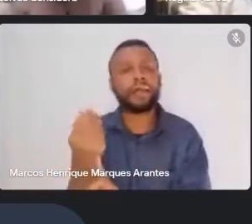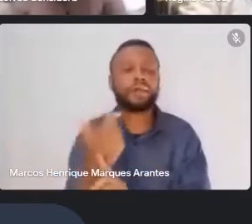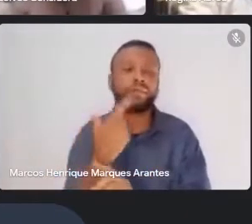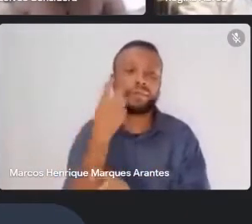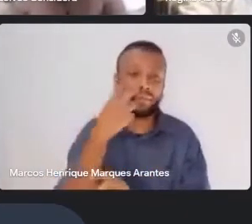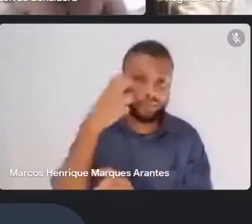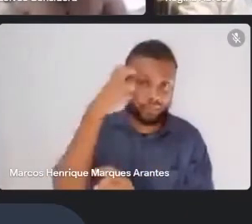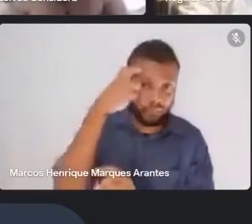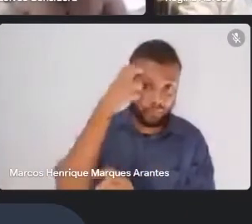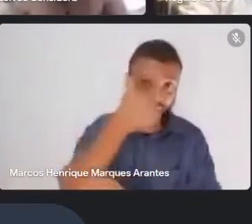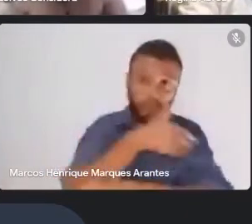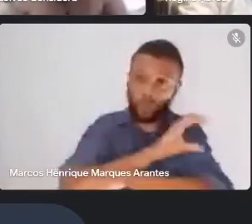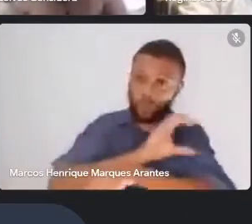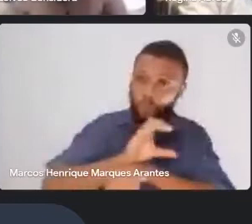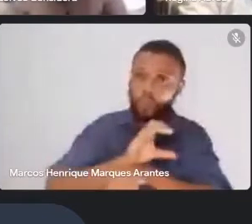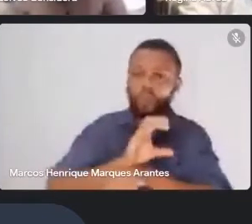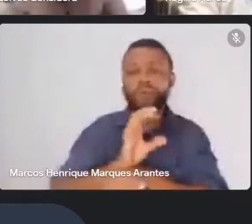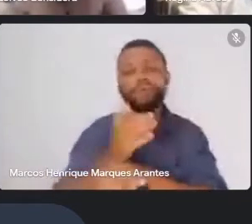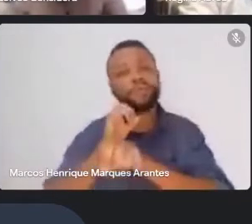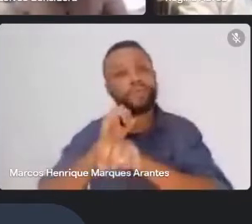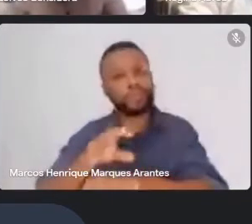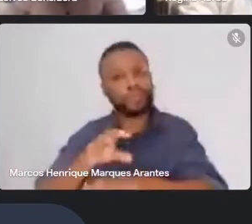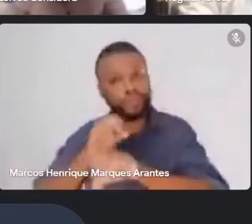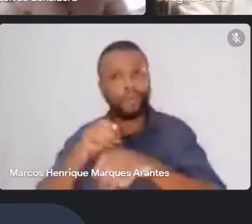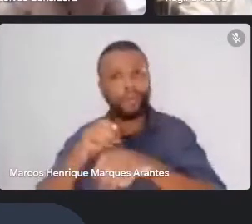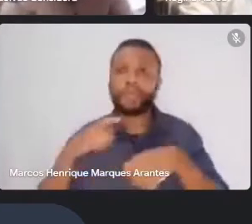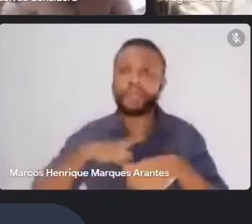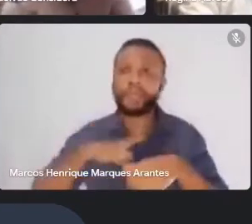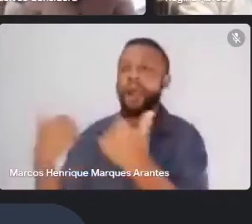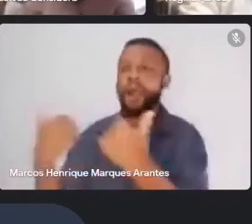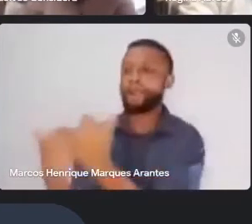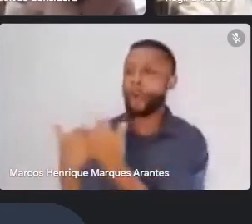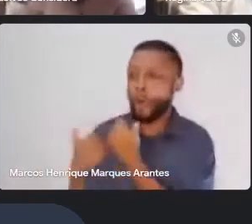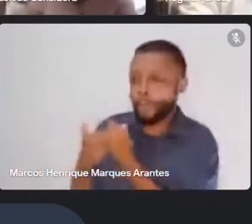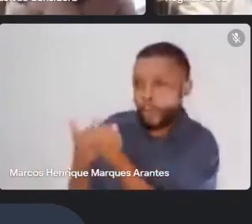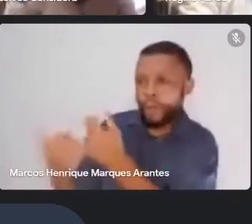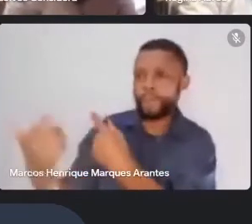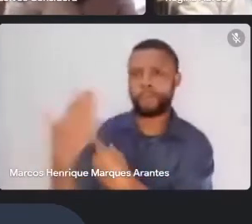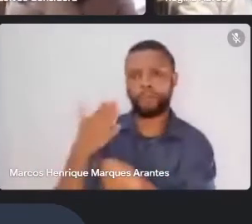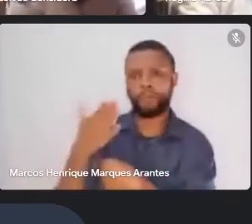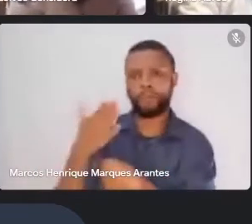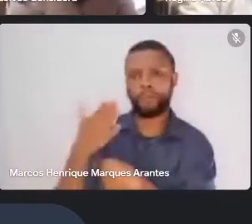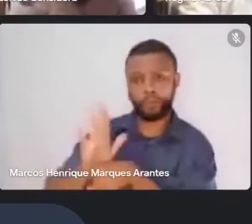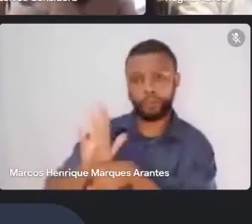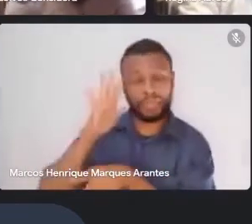Tem que haver mil incentivos, mil apoios para que essas coisas se concretizem. E,